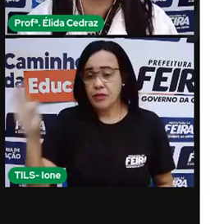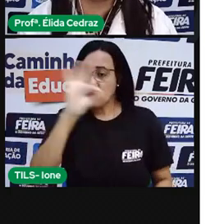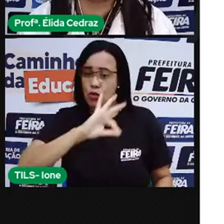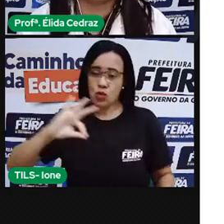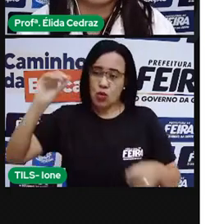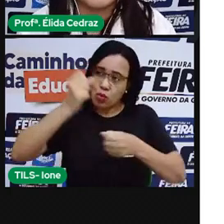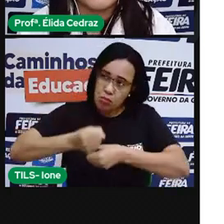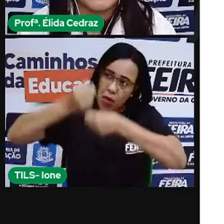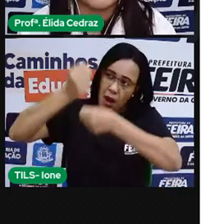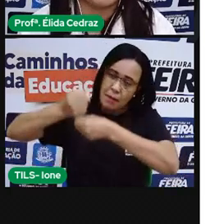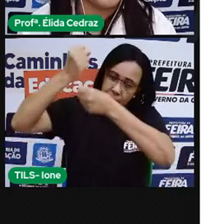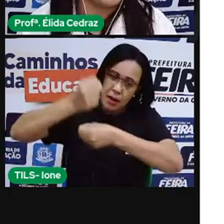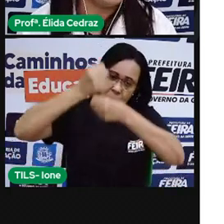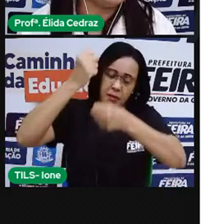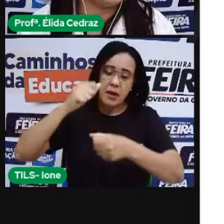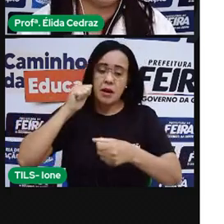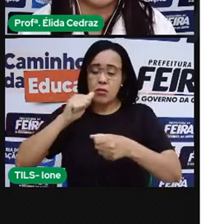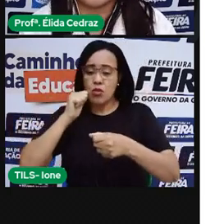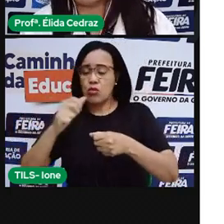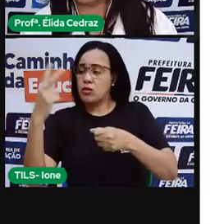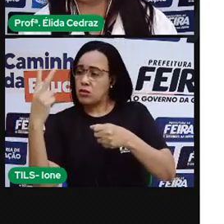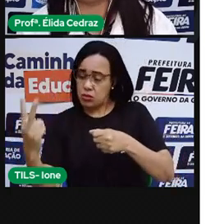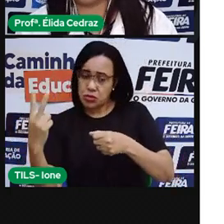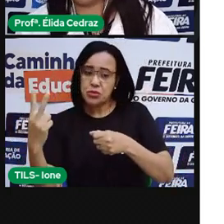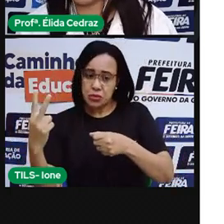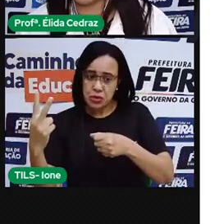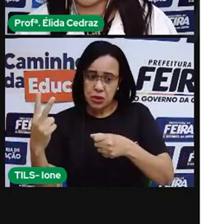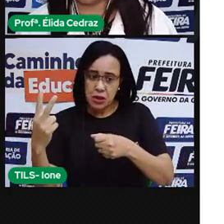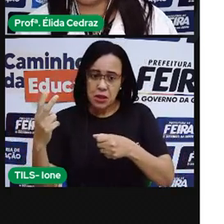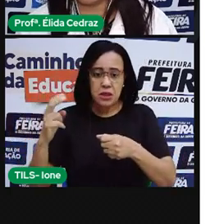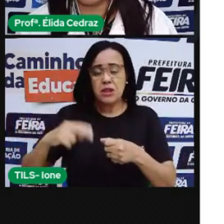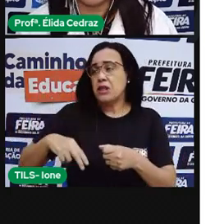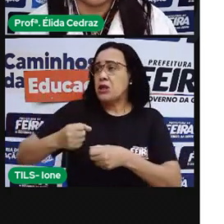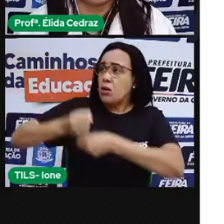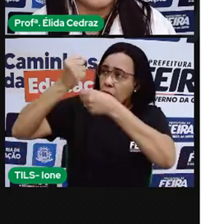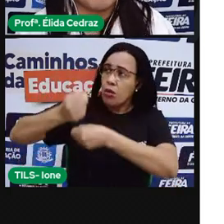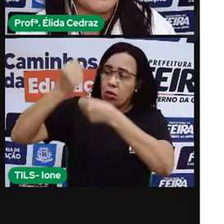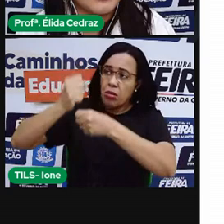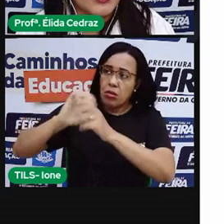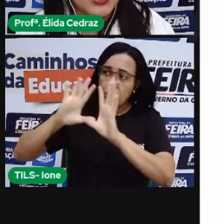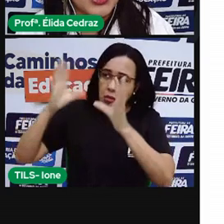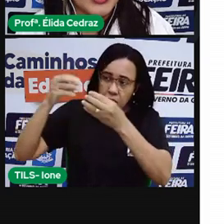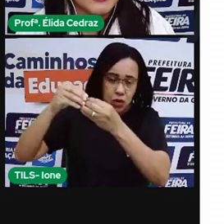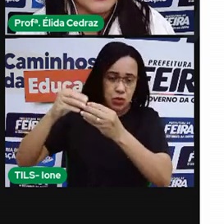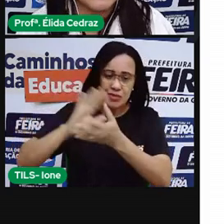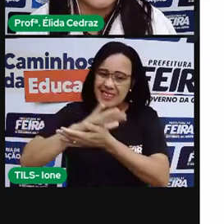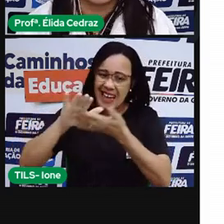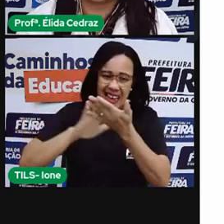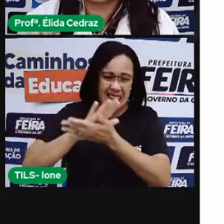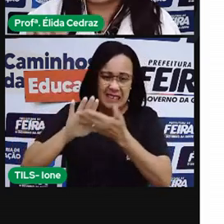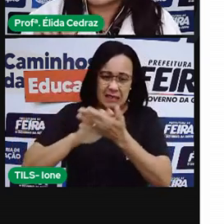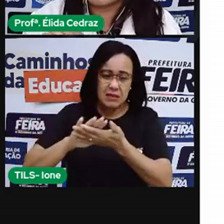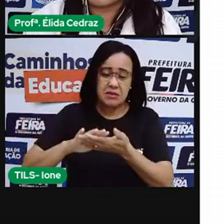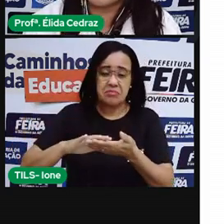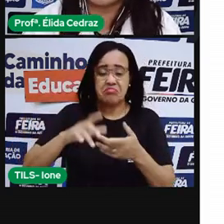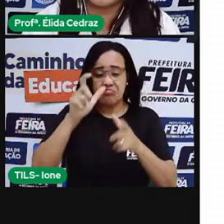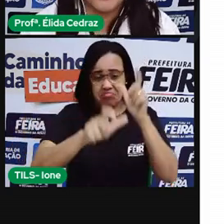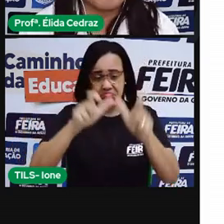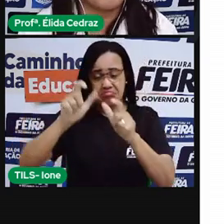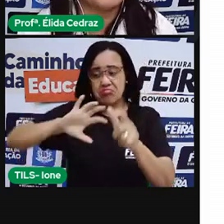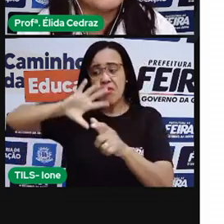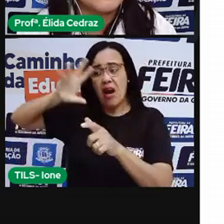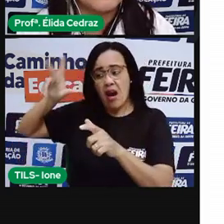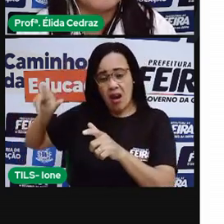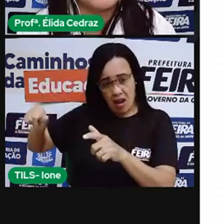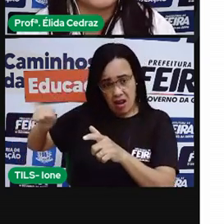duas mulheres fizeram nunca mais foram fechados. Os africanos dizem que esses furos